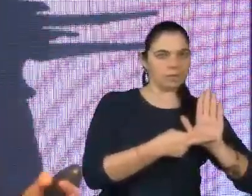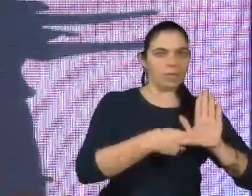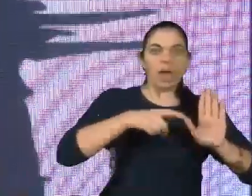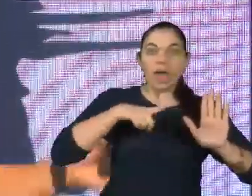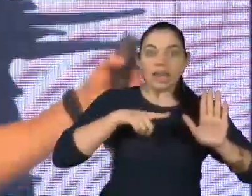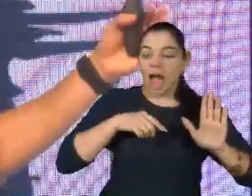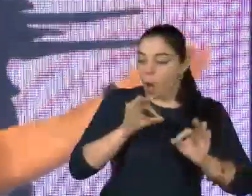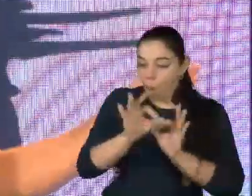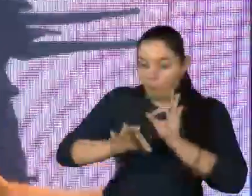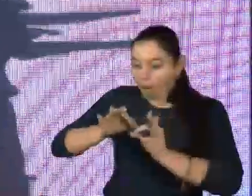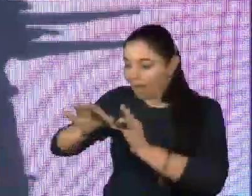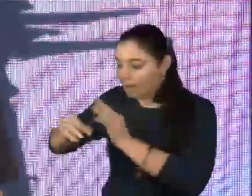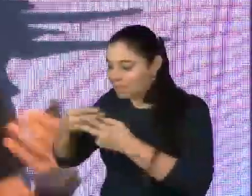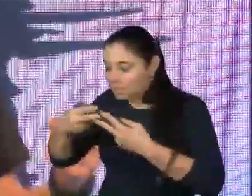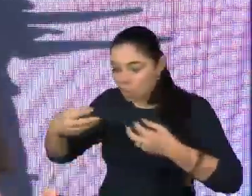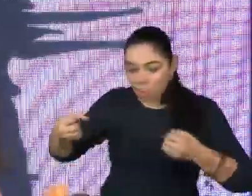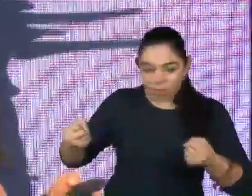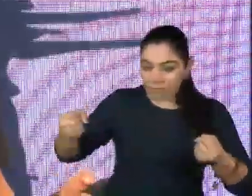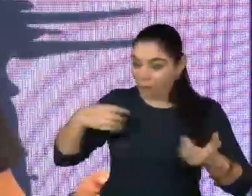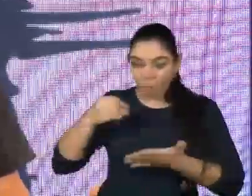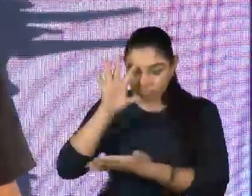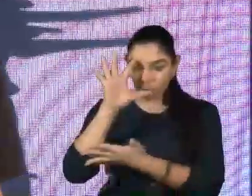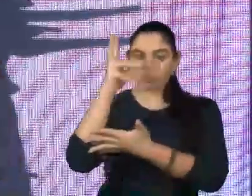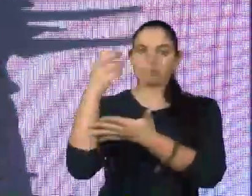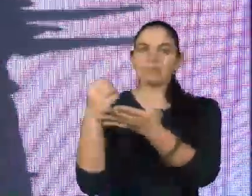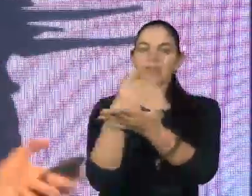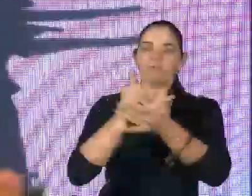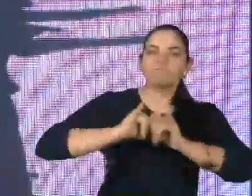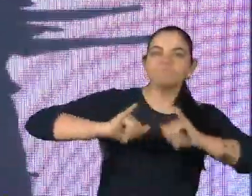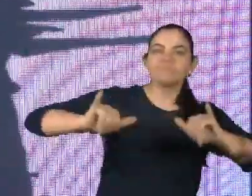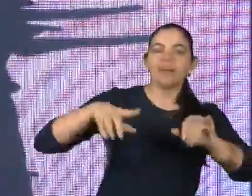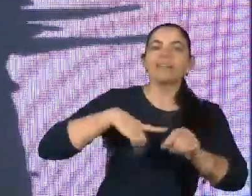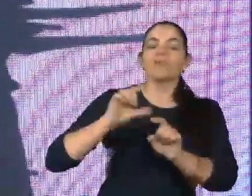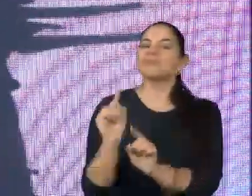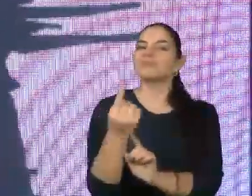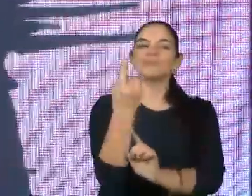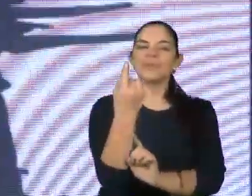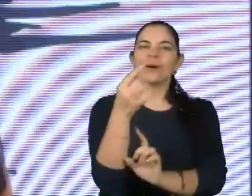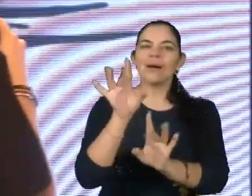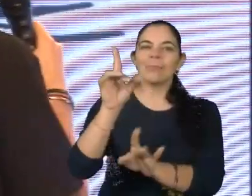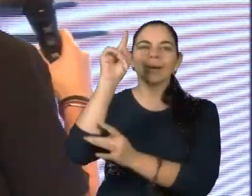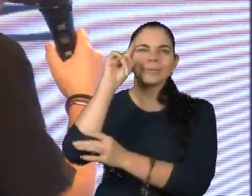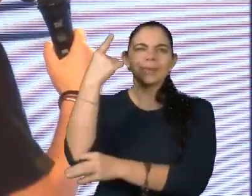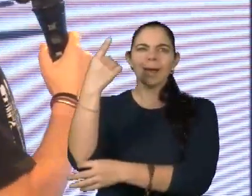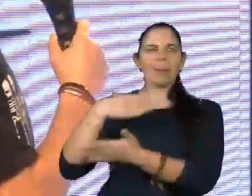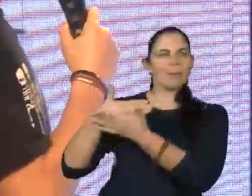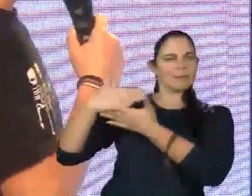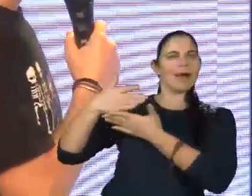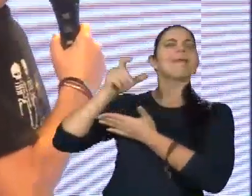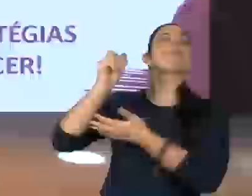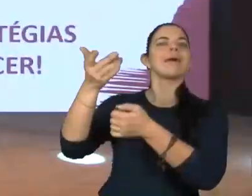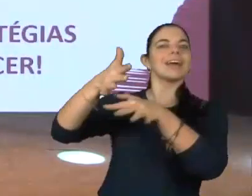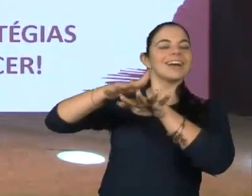terreno para a inovação acontecer. Então, por si só, a gente pode dizer, para começar, que a